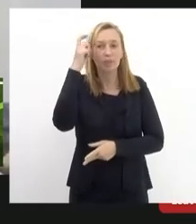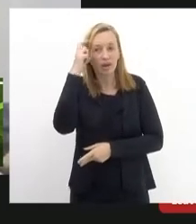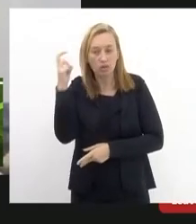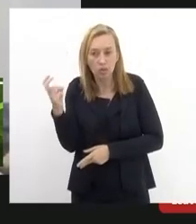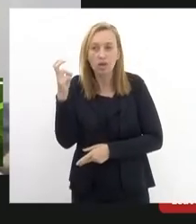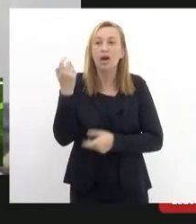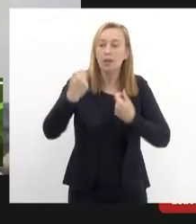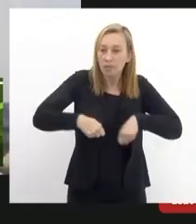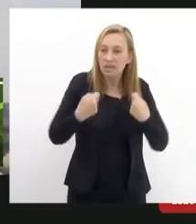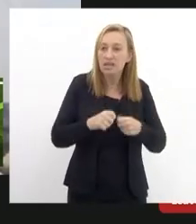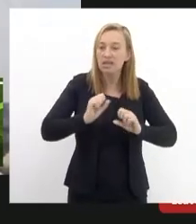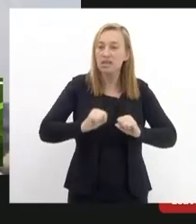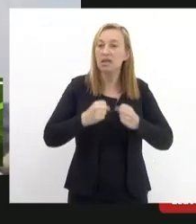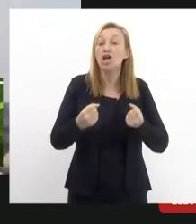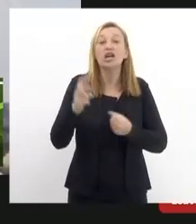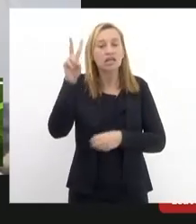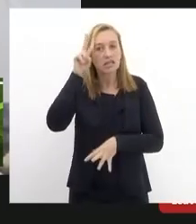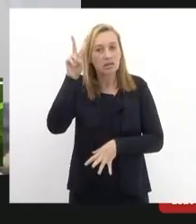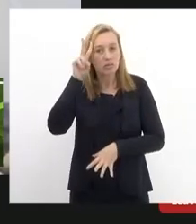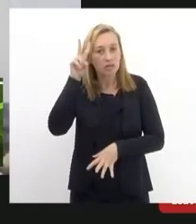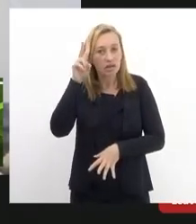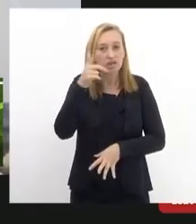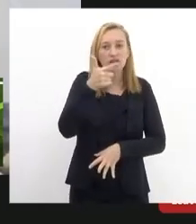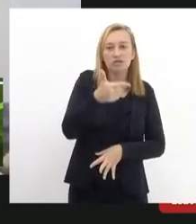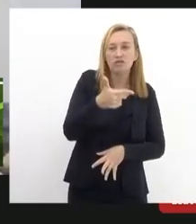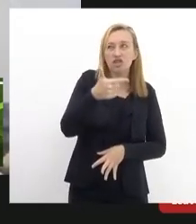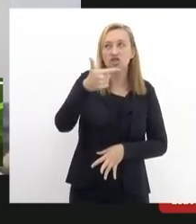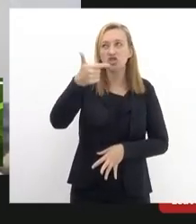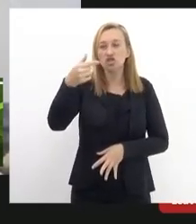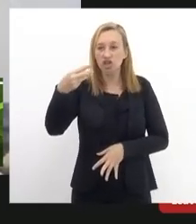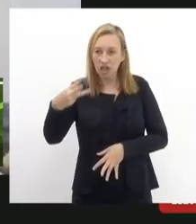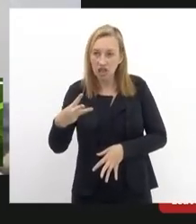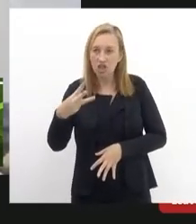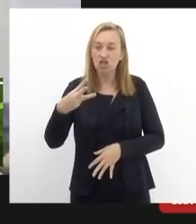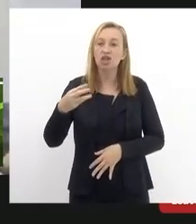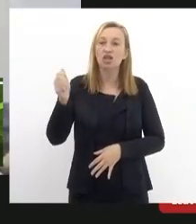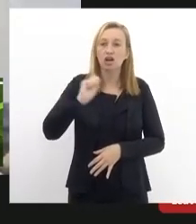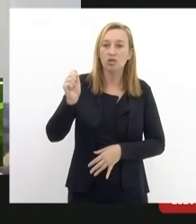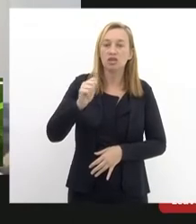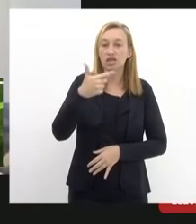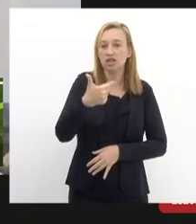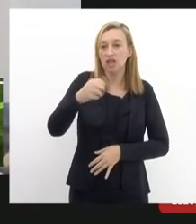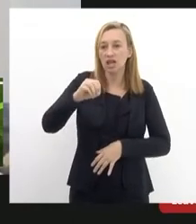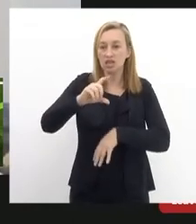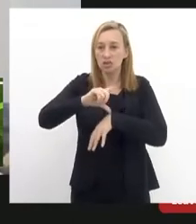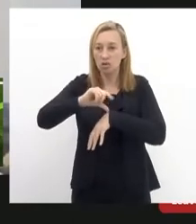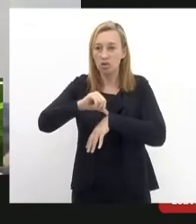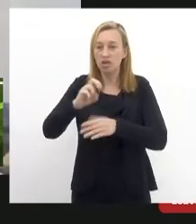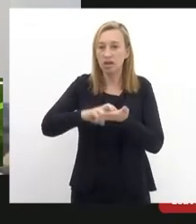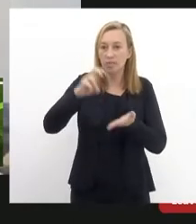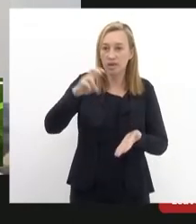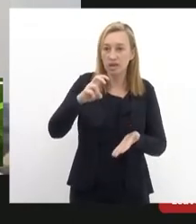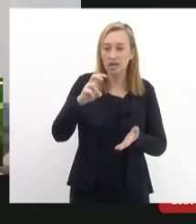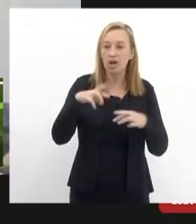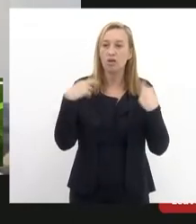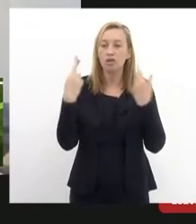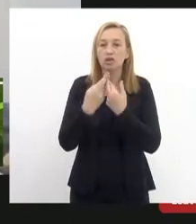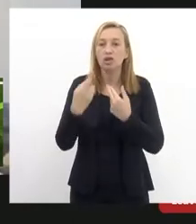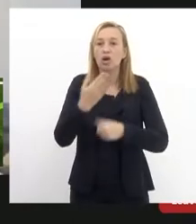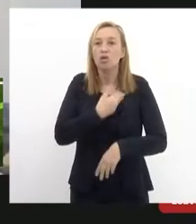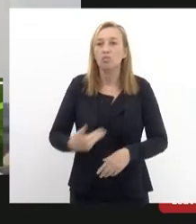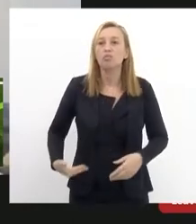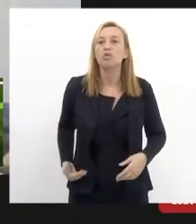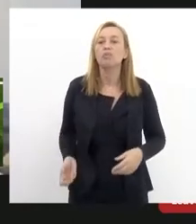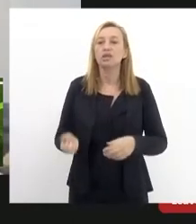ela precisa se dar então segunda-feira 23 de agosto às 10 horas da manhã audiência pública na Câmara Municipal